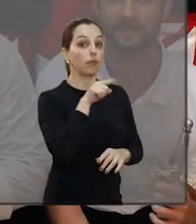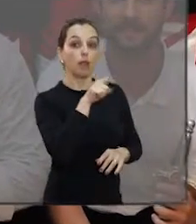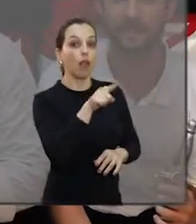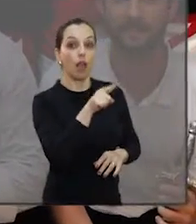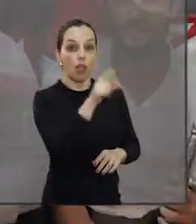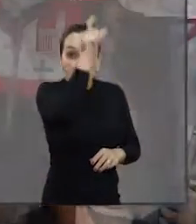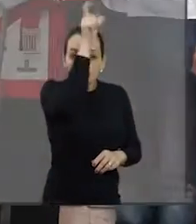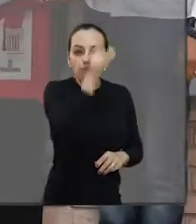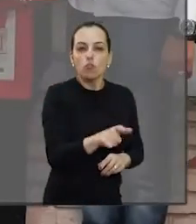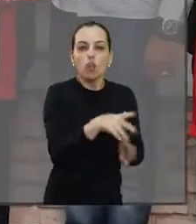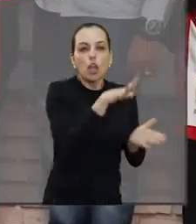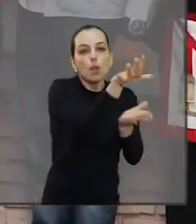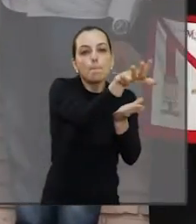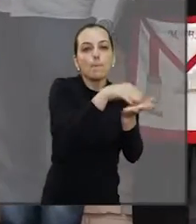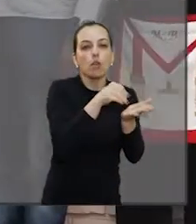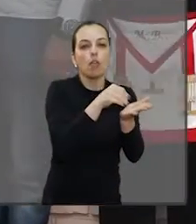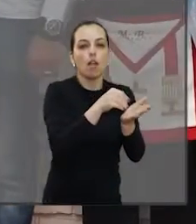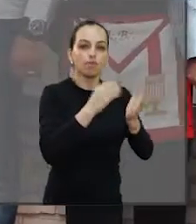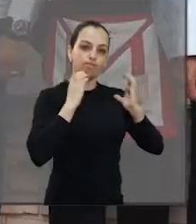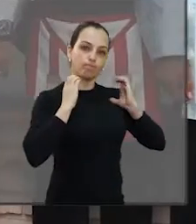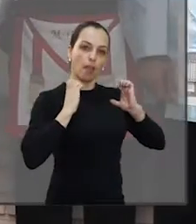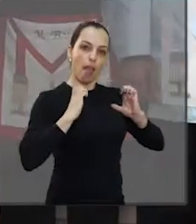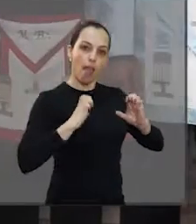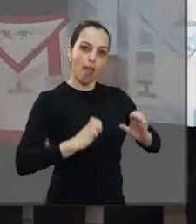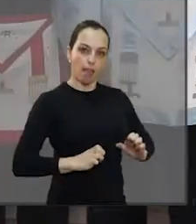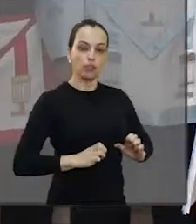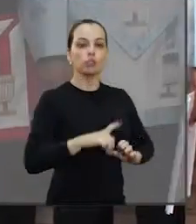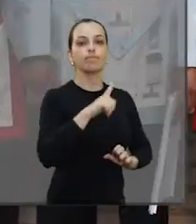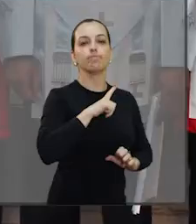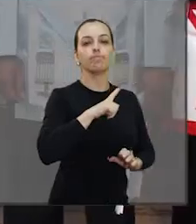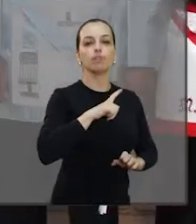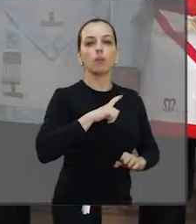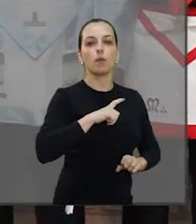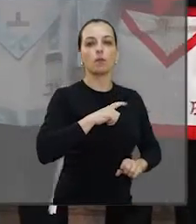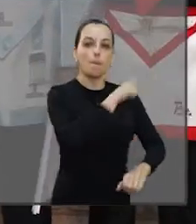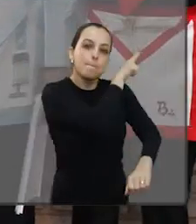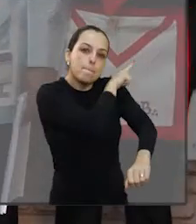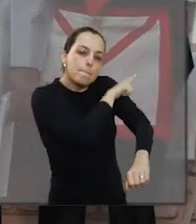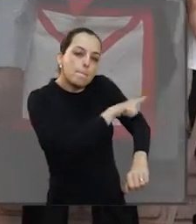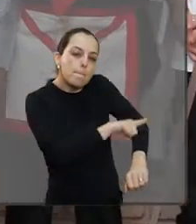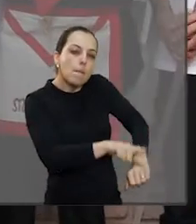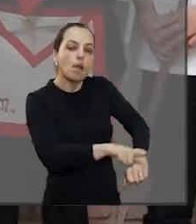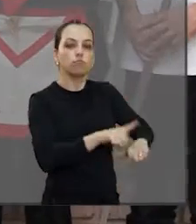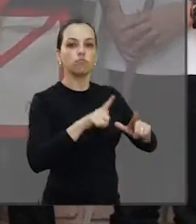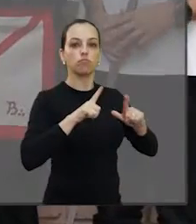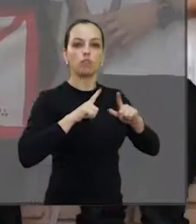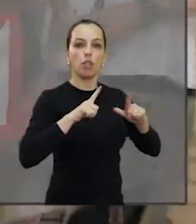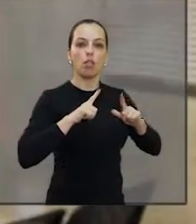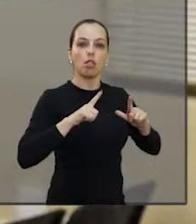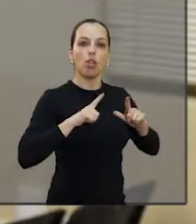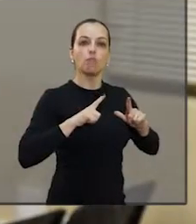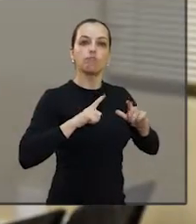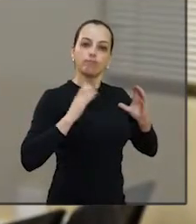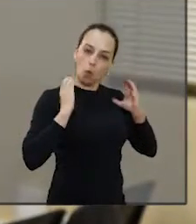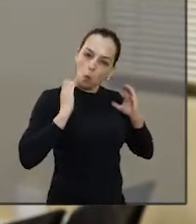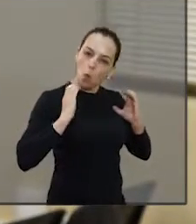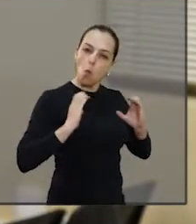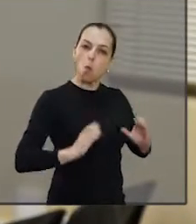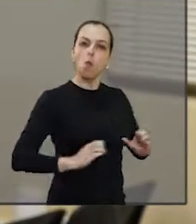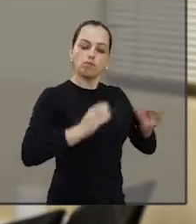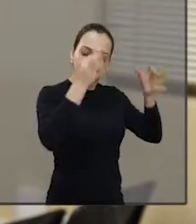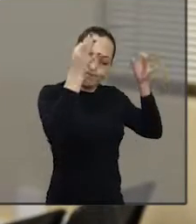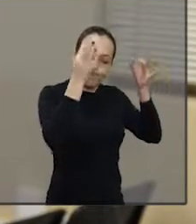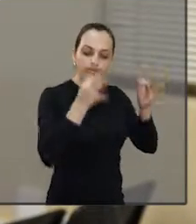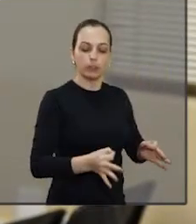eu acho que esse é o diferencial dele, por tratar as pessoas sem dois pesos e duas medidas. Ele é ele, autêntico, um ser